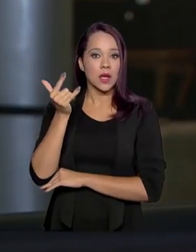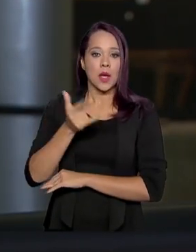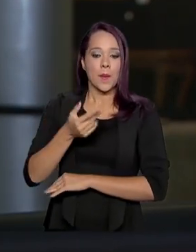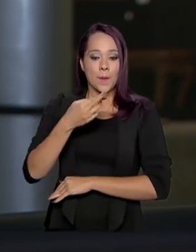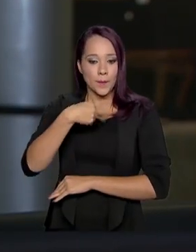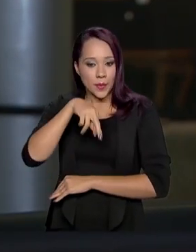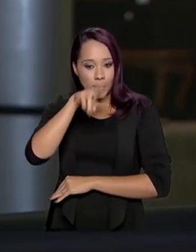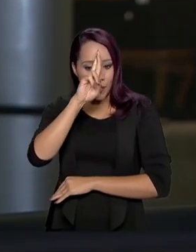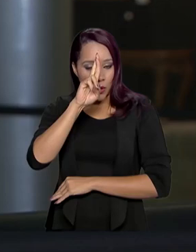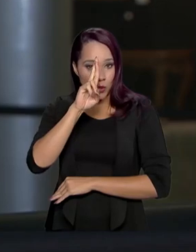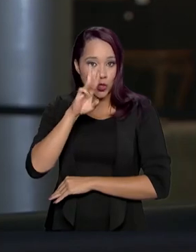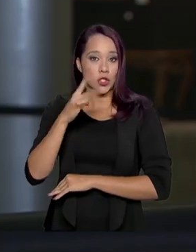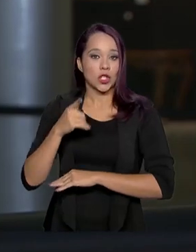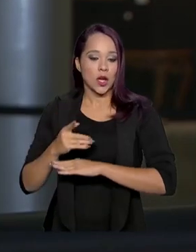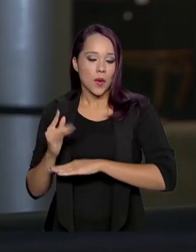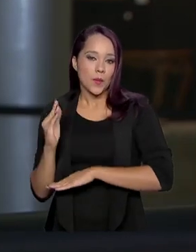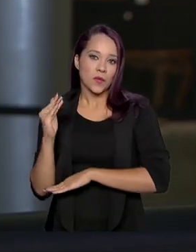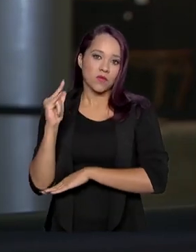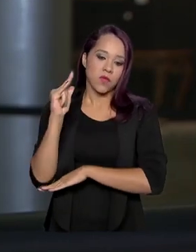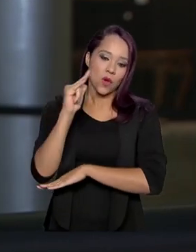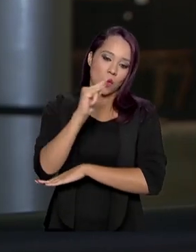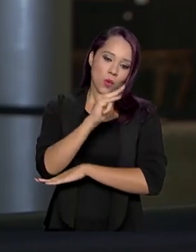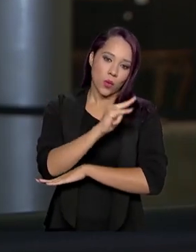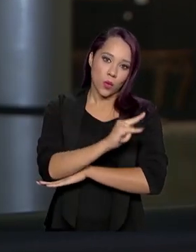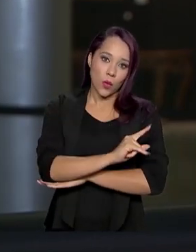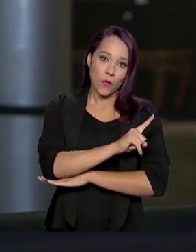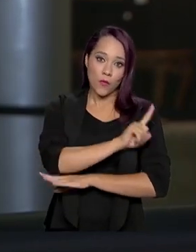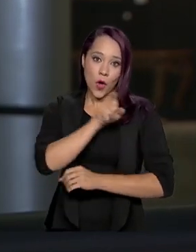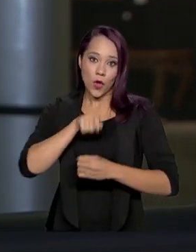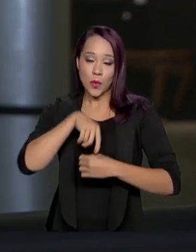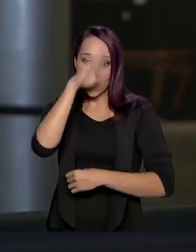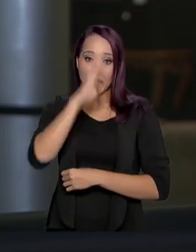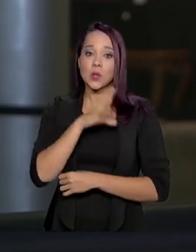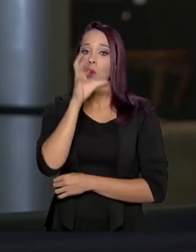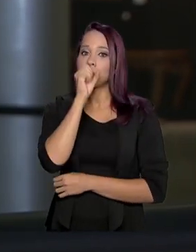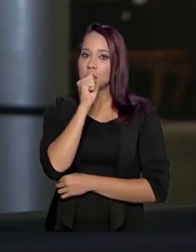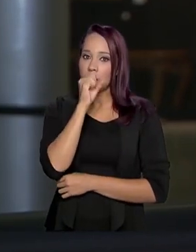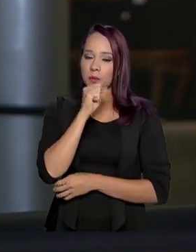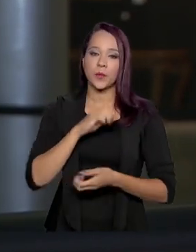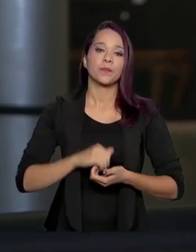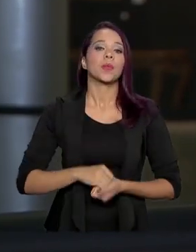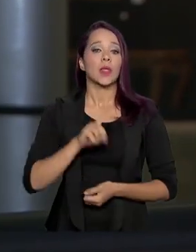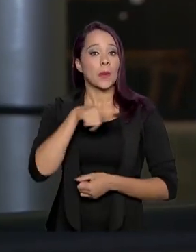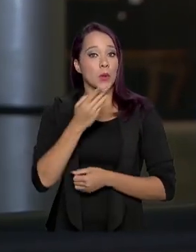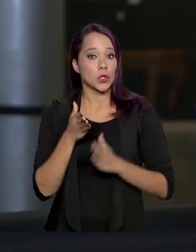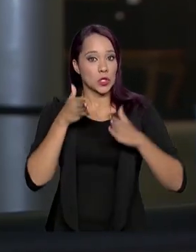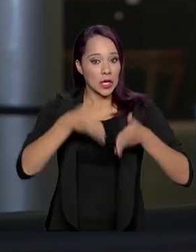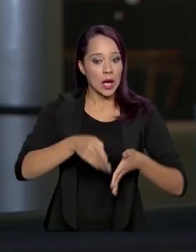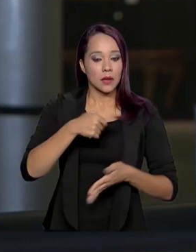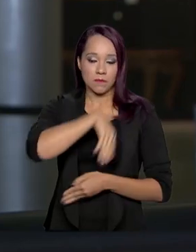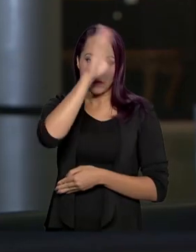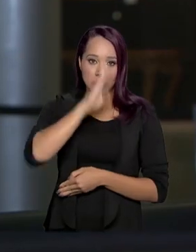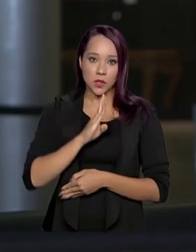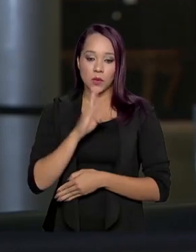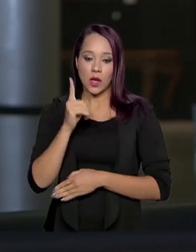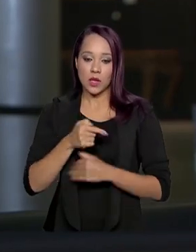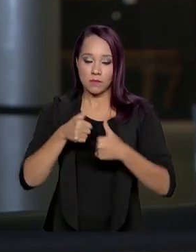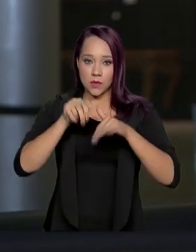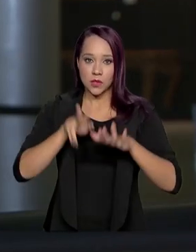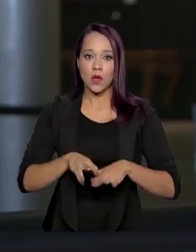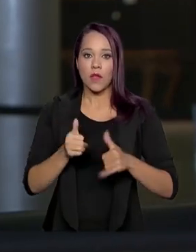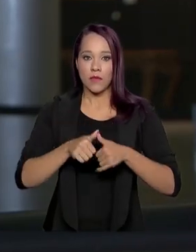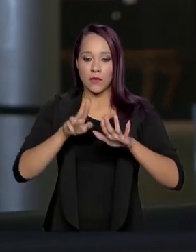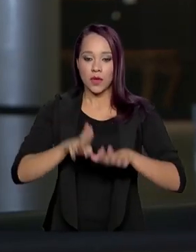meio-dia, com previsão de chegada de volta aqui ao Brasil no sábado. Assim que chegarem, esses passageiros ficarão em